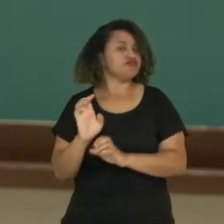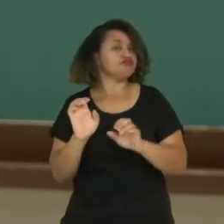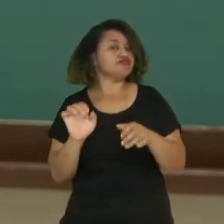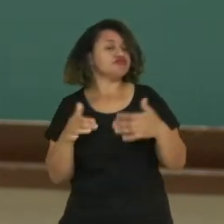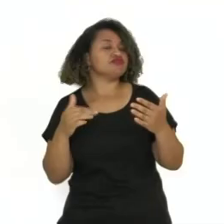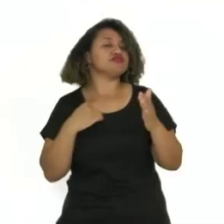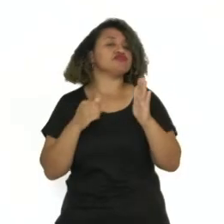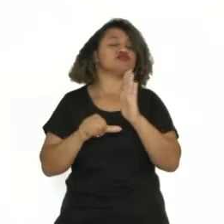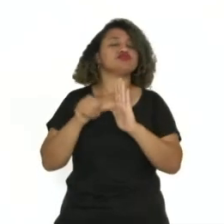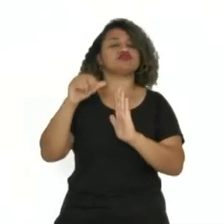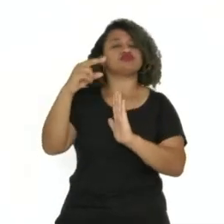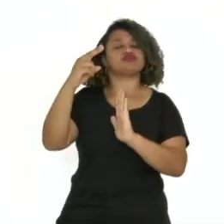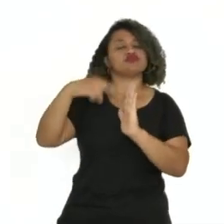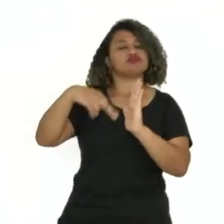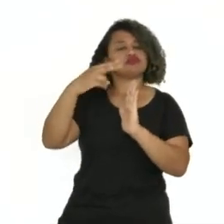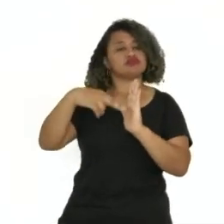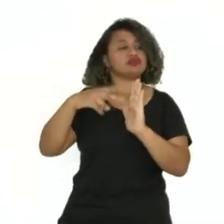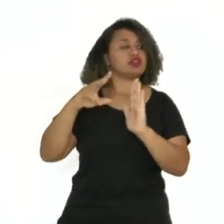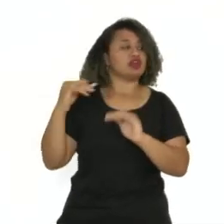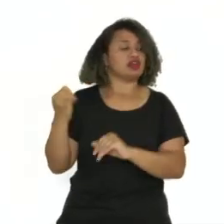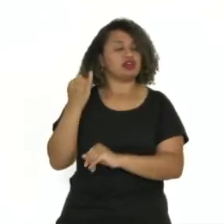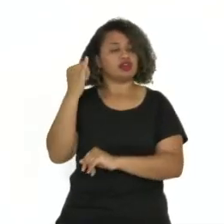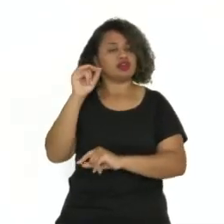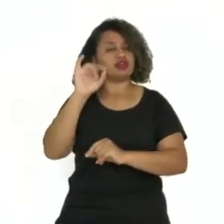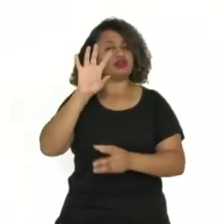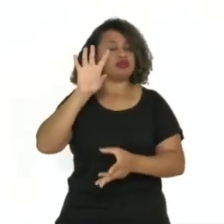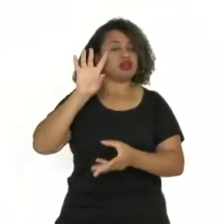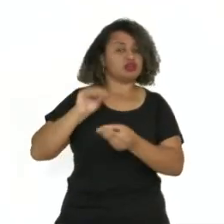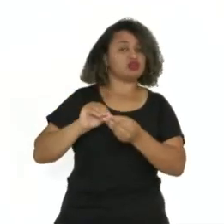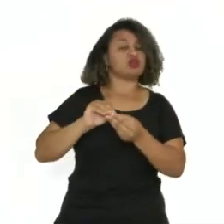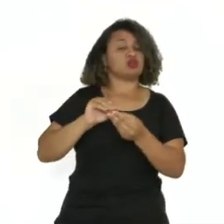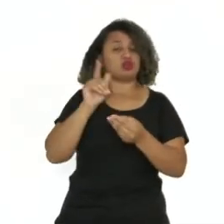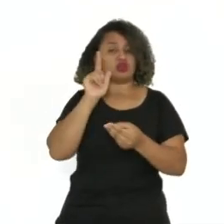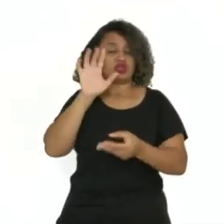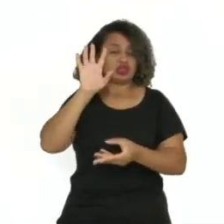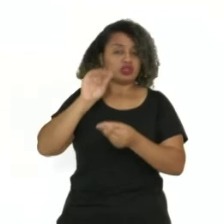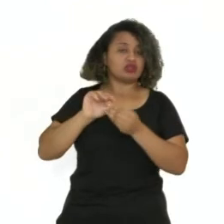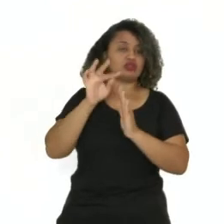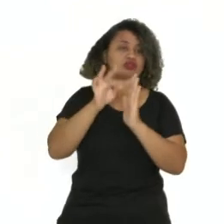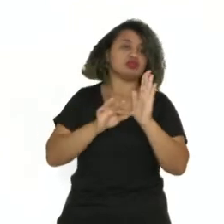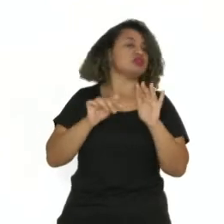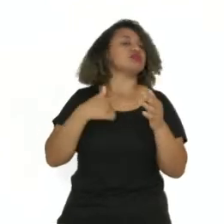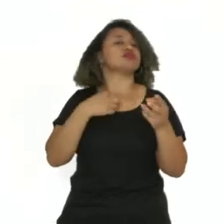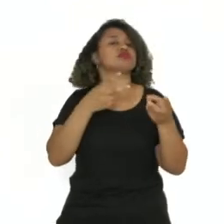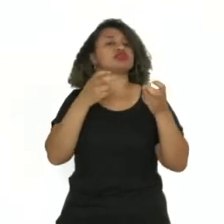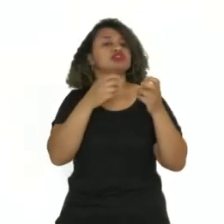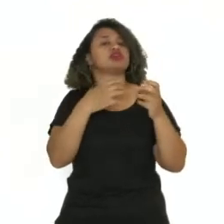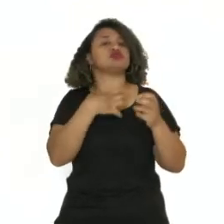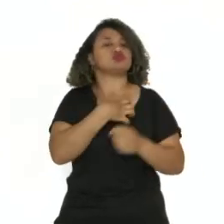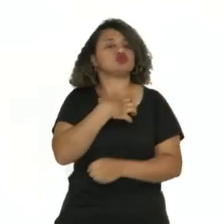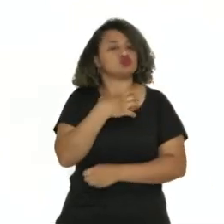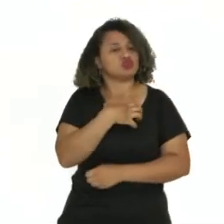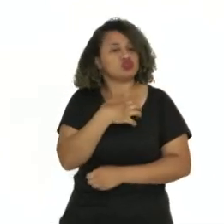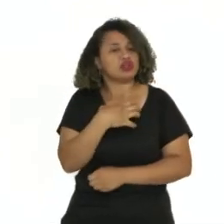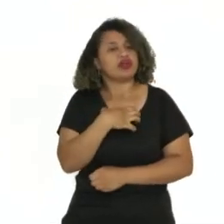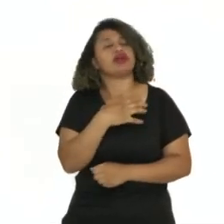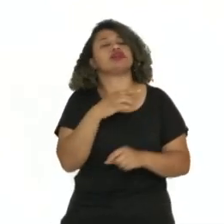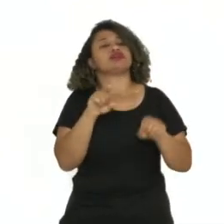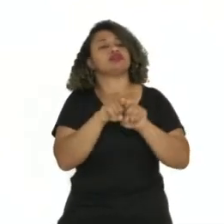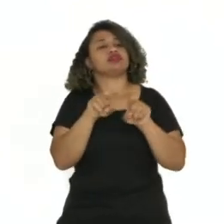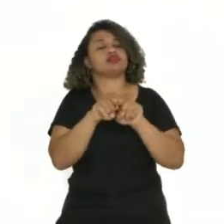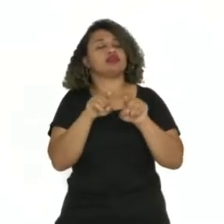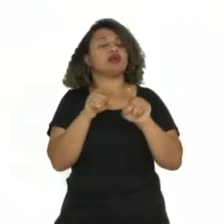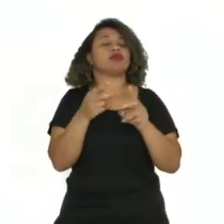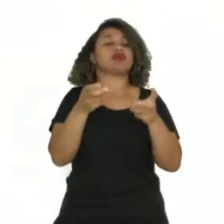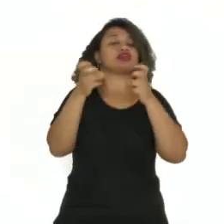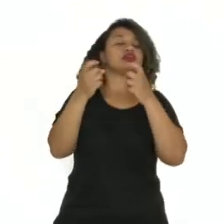Uma primeira leitura é necessária ao resumir um texto. Então, você olha o formato, dá uma olhada a